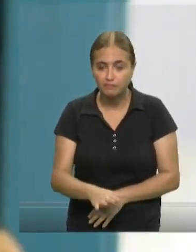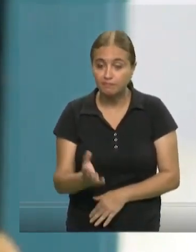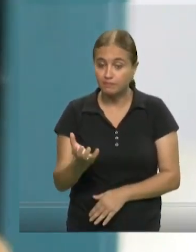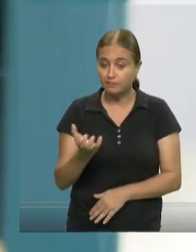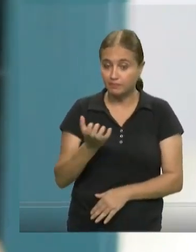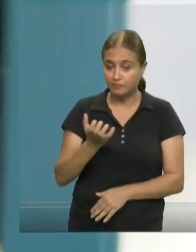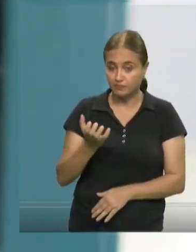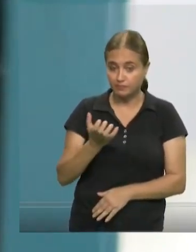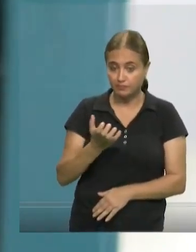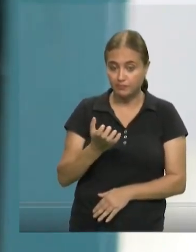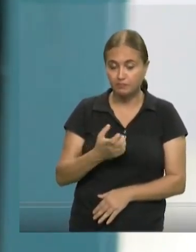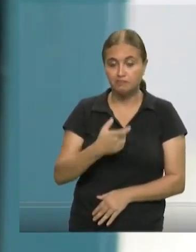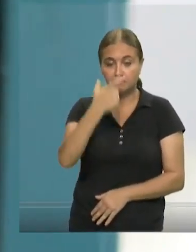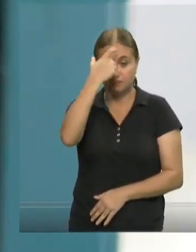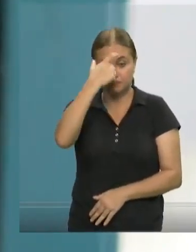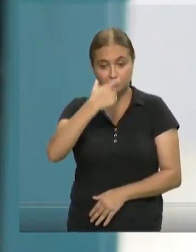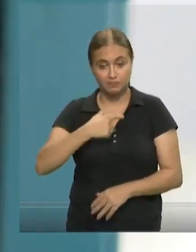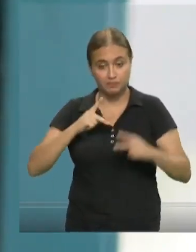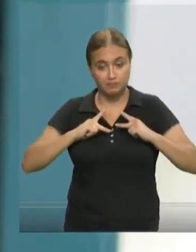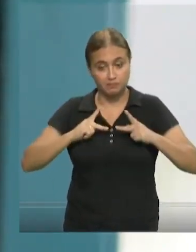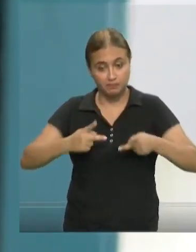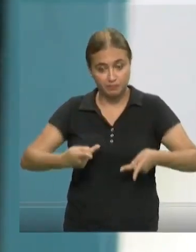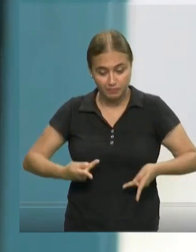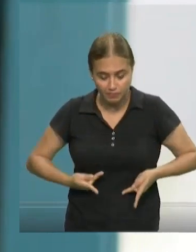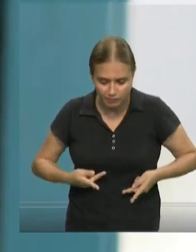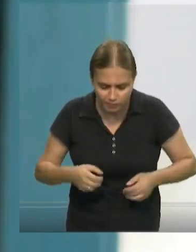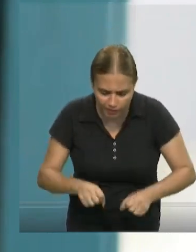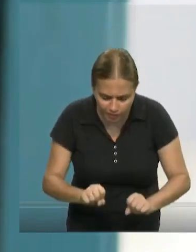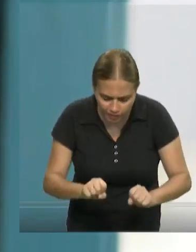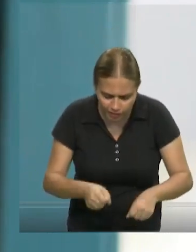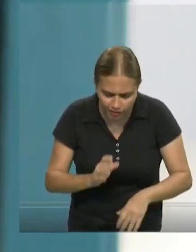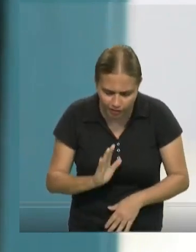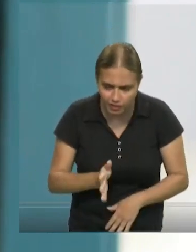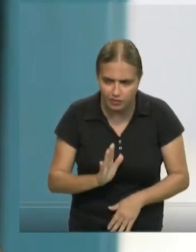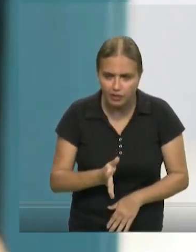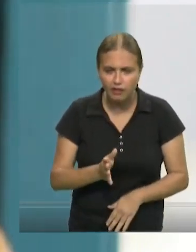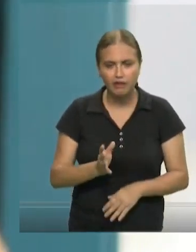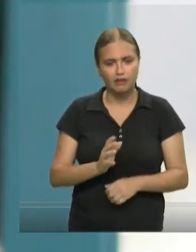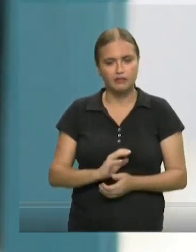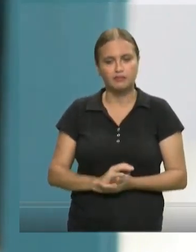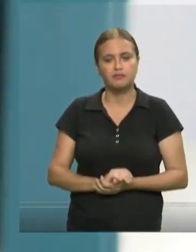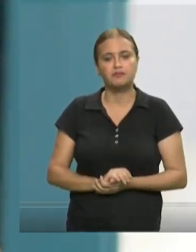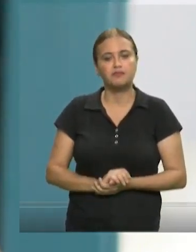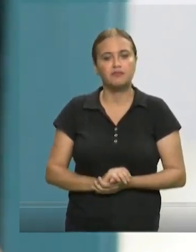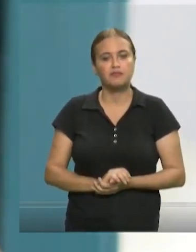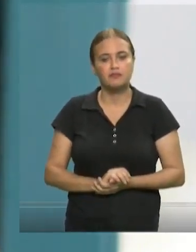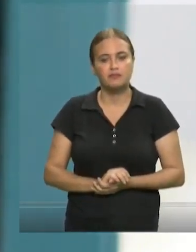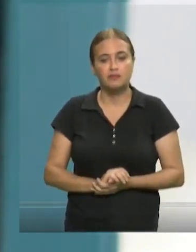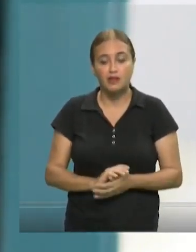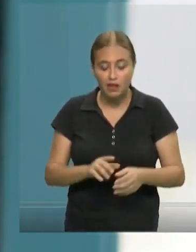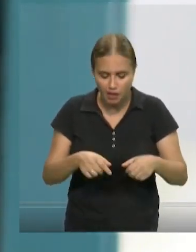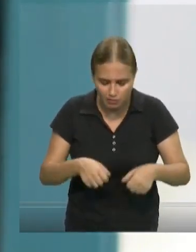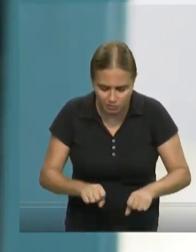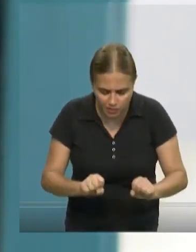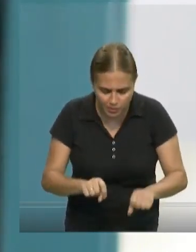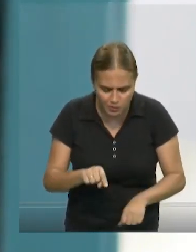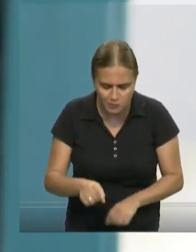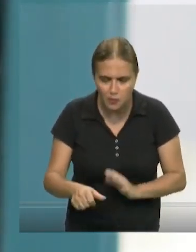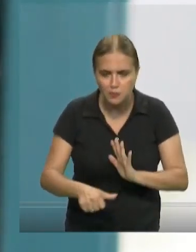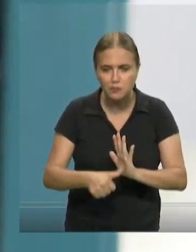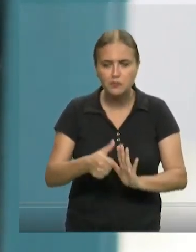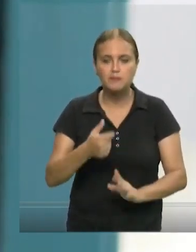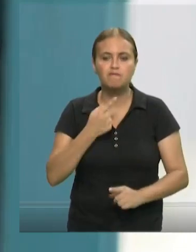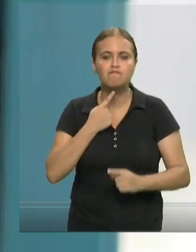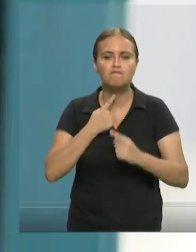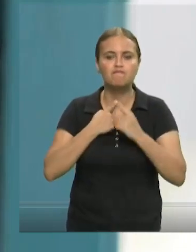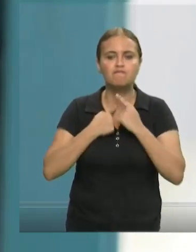Nela, o ser humano no berço mesmo já começou. Tenho certeza de que no berço a minha primeira vontade foi a de